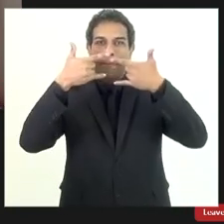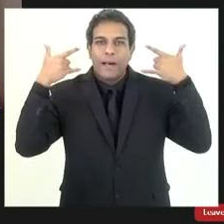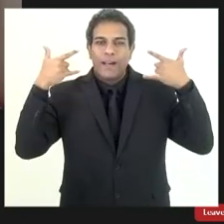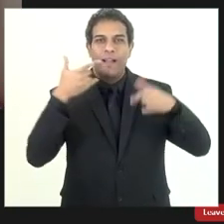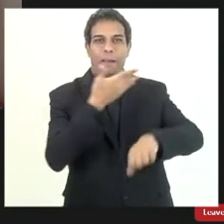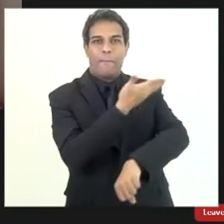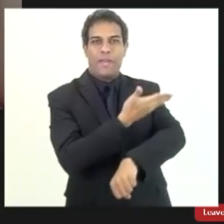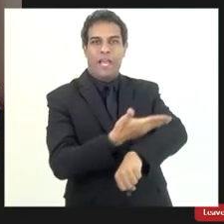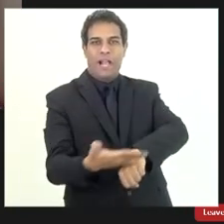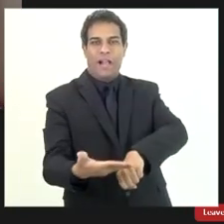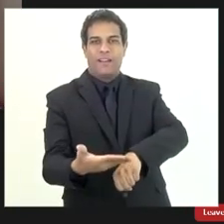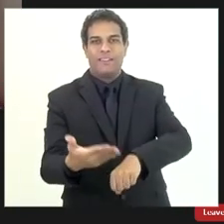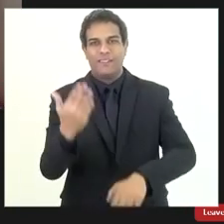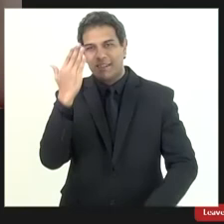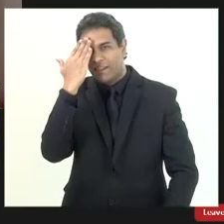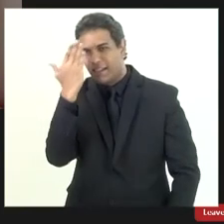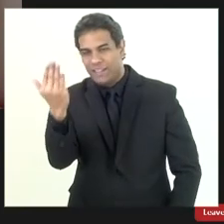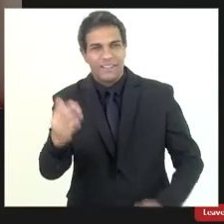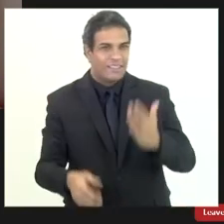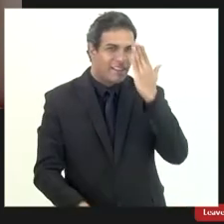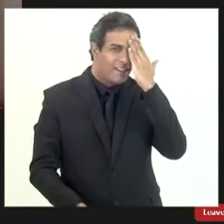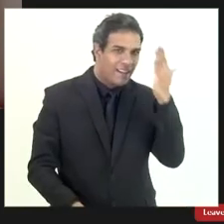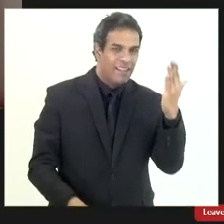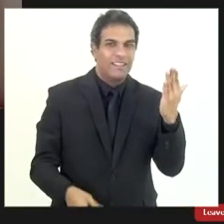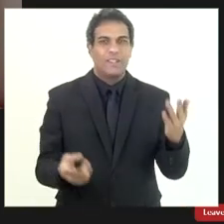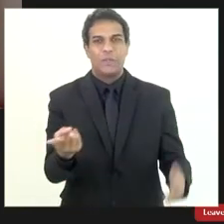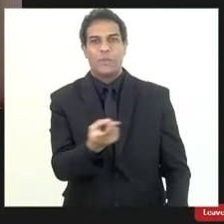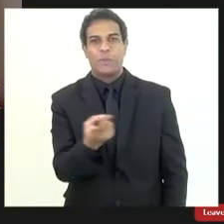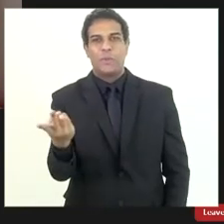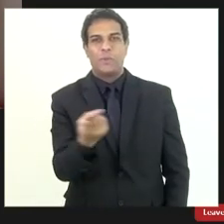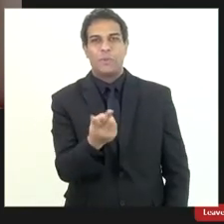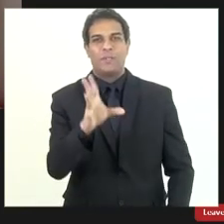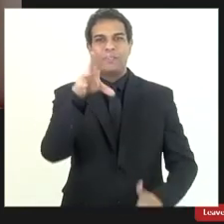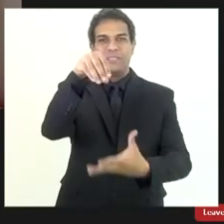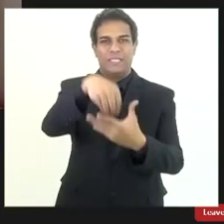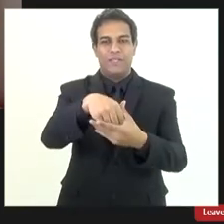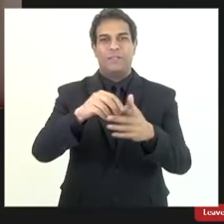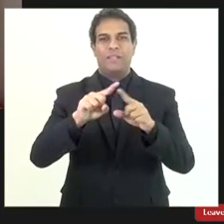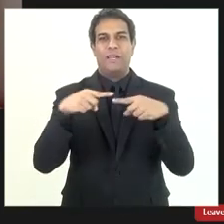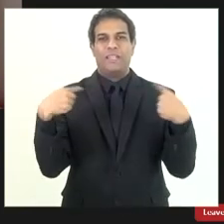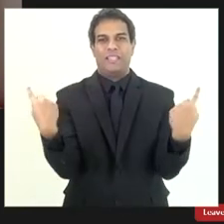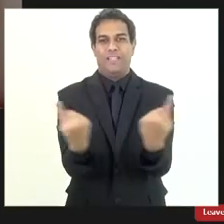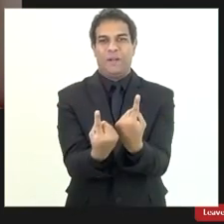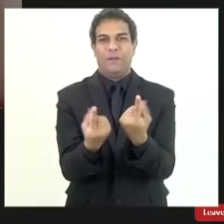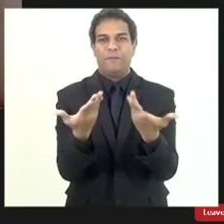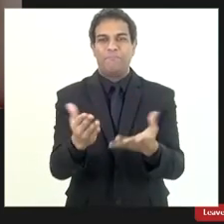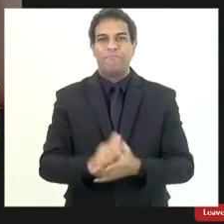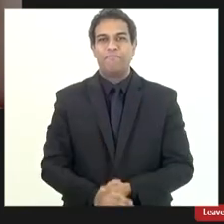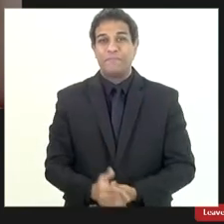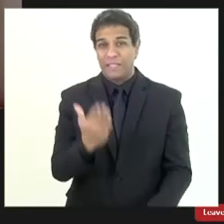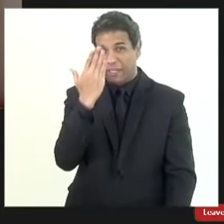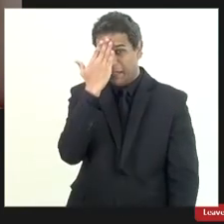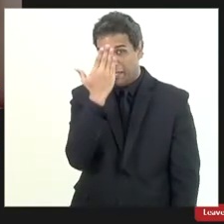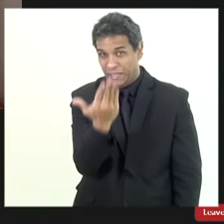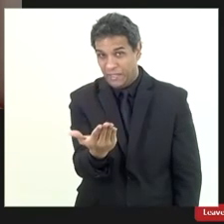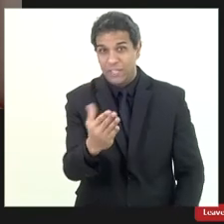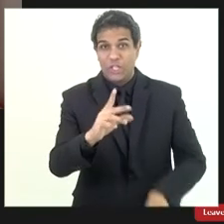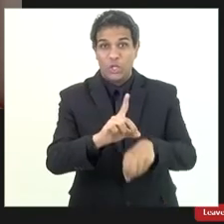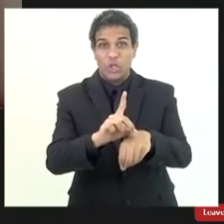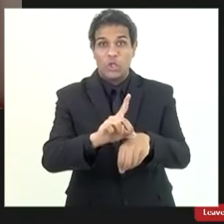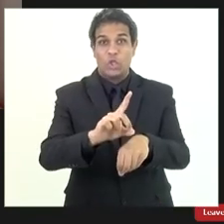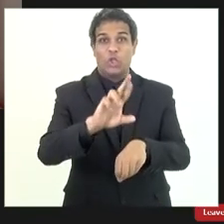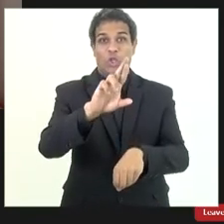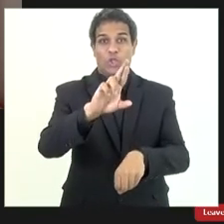agradecer também a presença dos dois queria agradecer ao doutor André Cirne